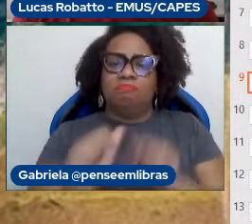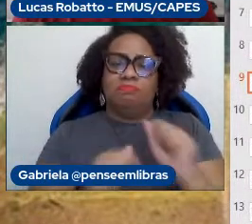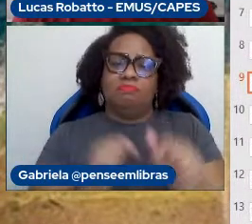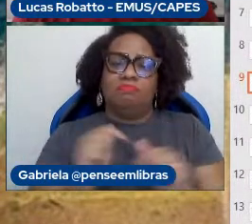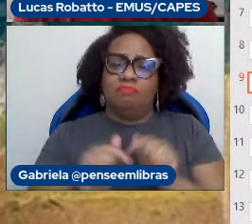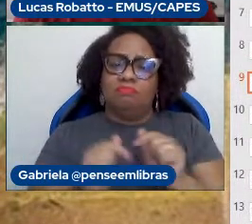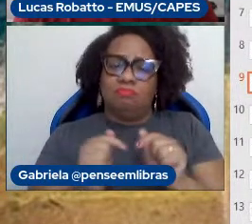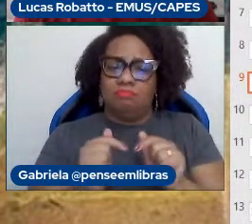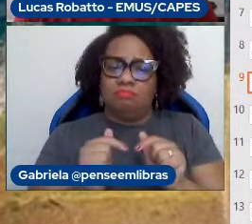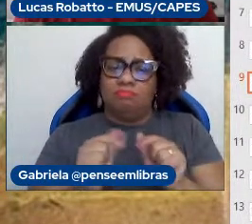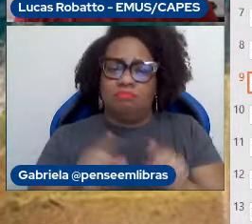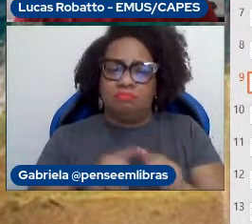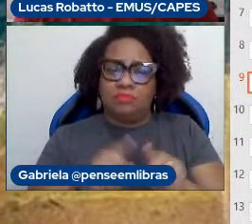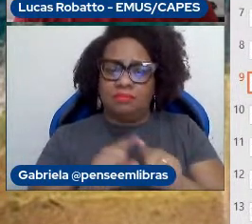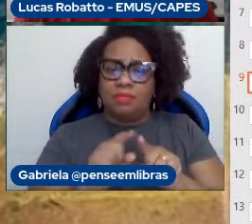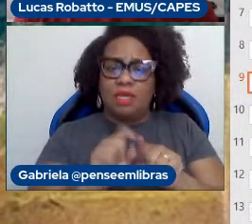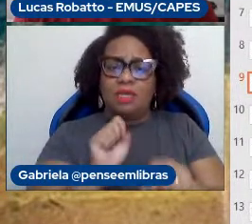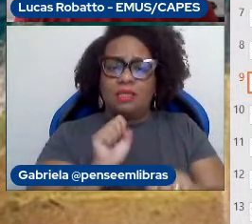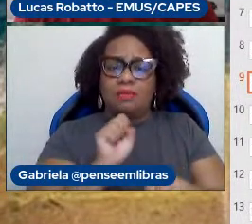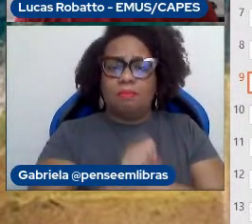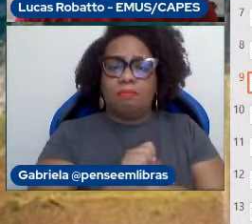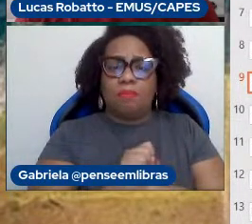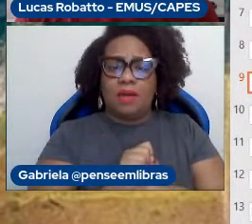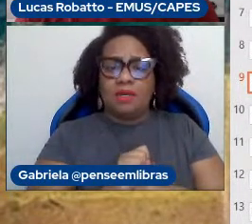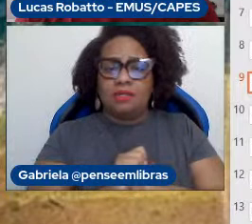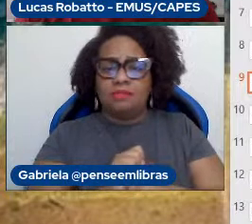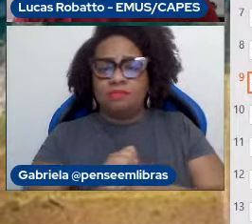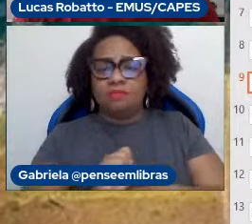essa questão da distonia focal em foco.